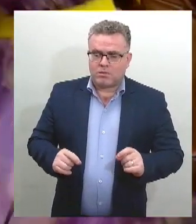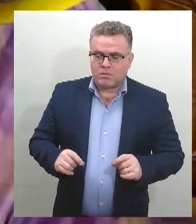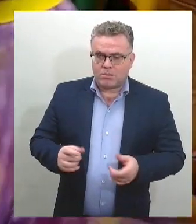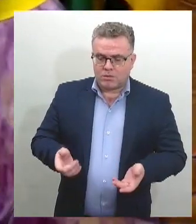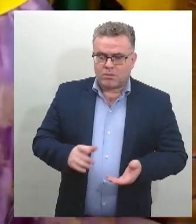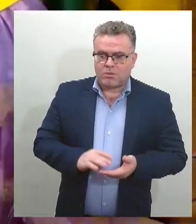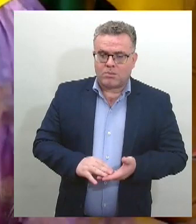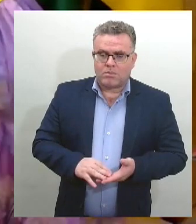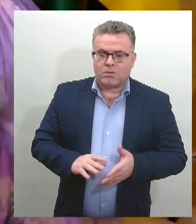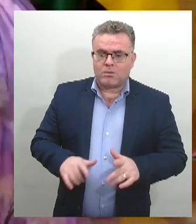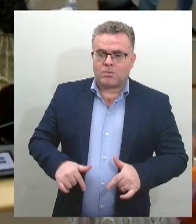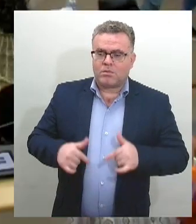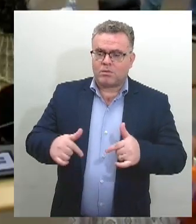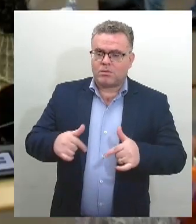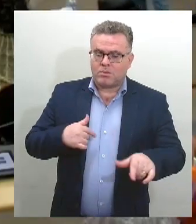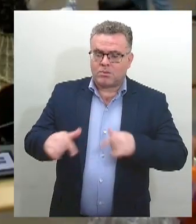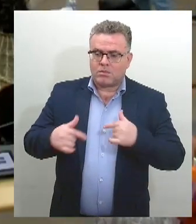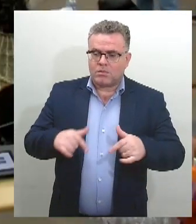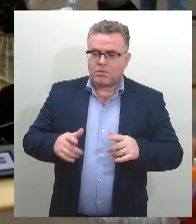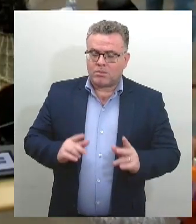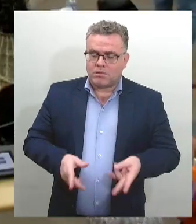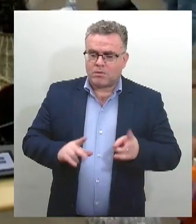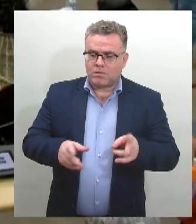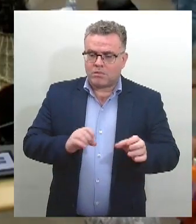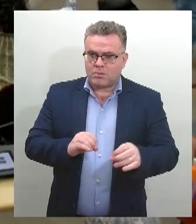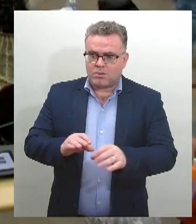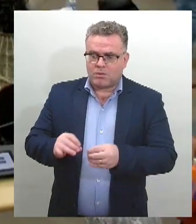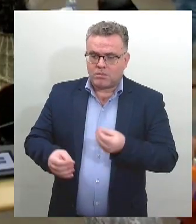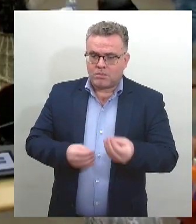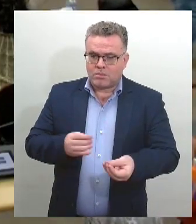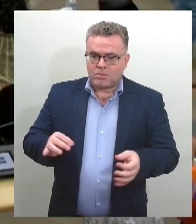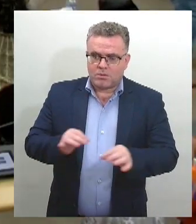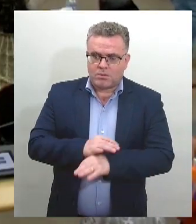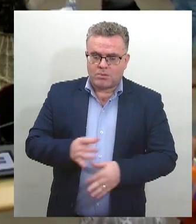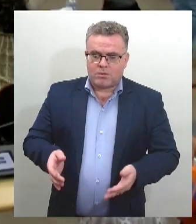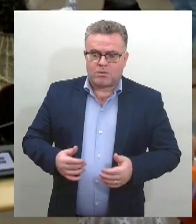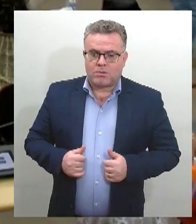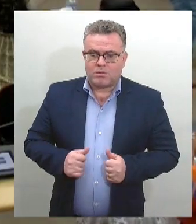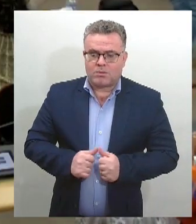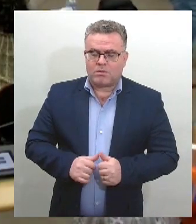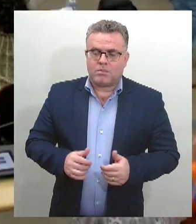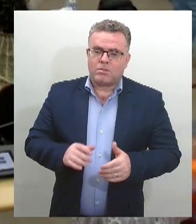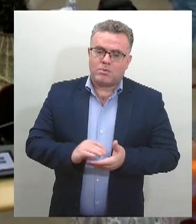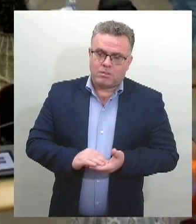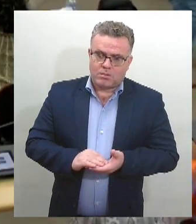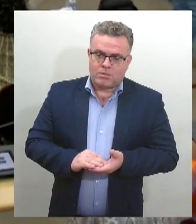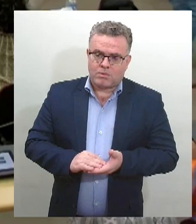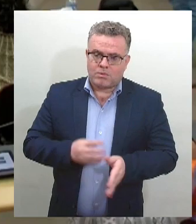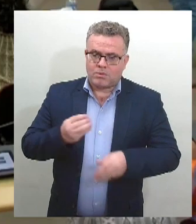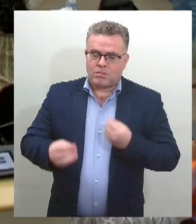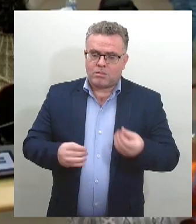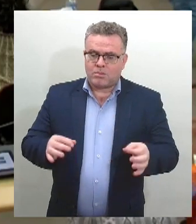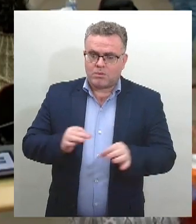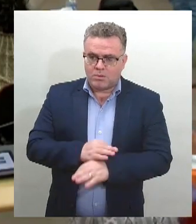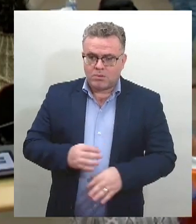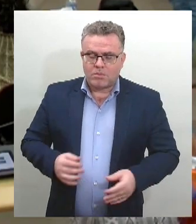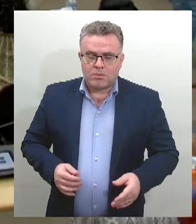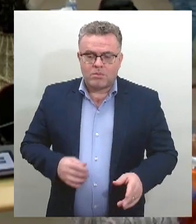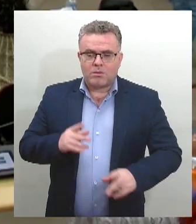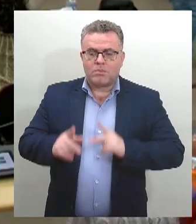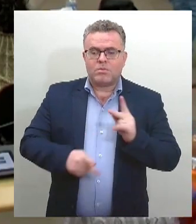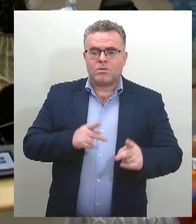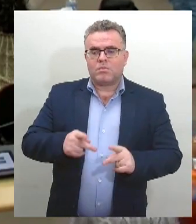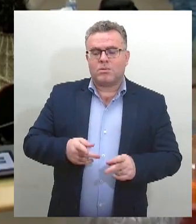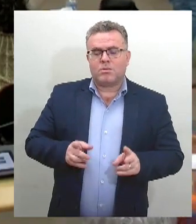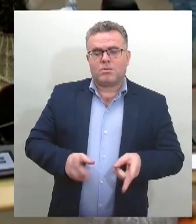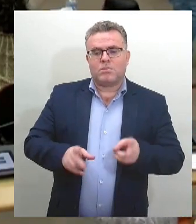Educação como técnica dos assuntos étnicos-raciais, ratificou em seu discurso ser